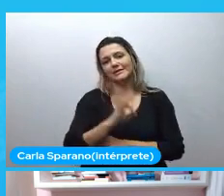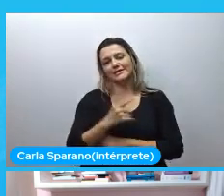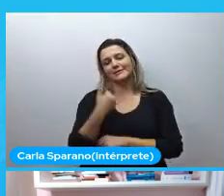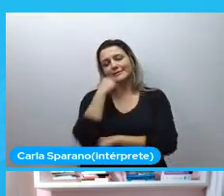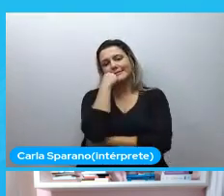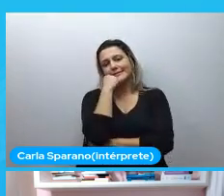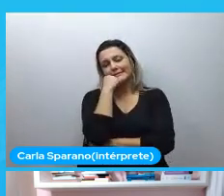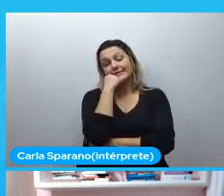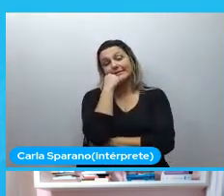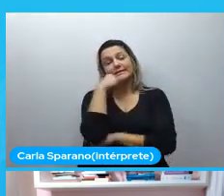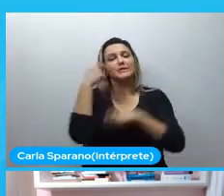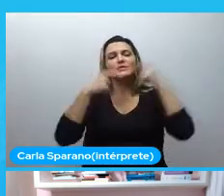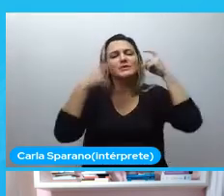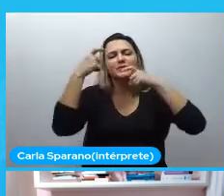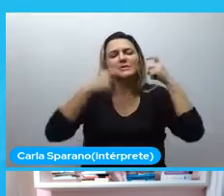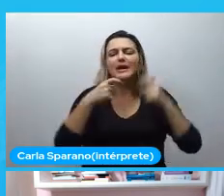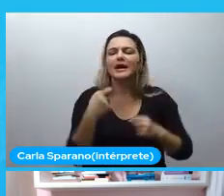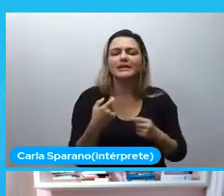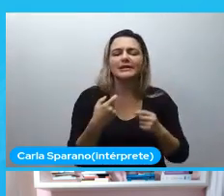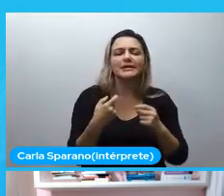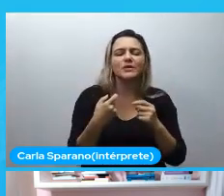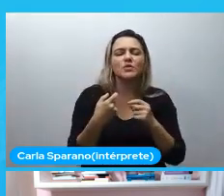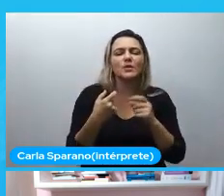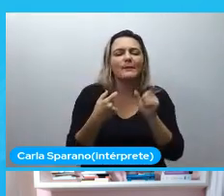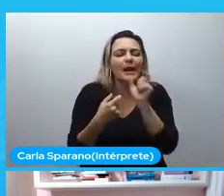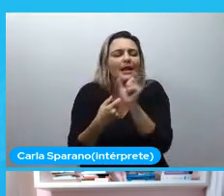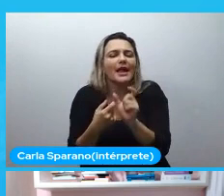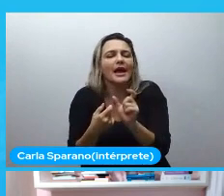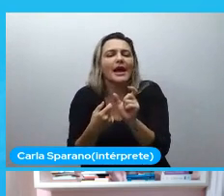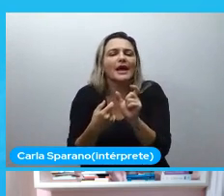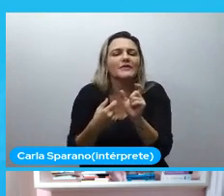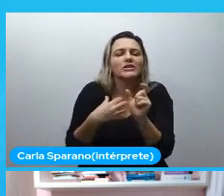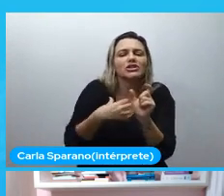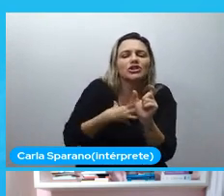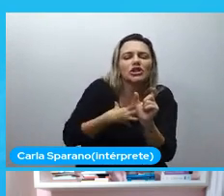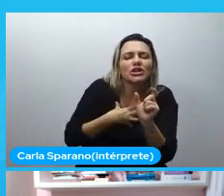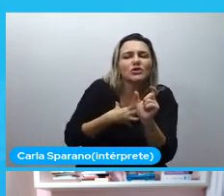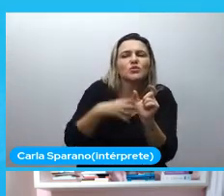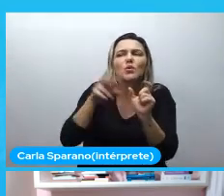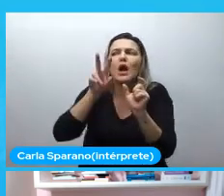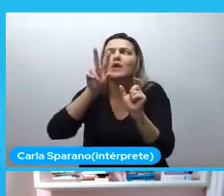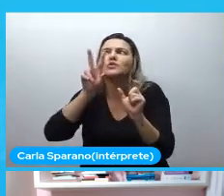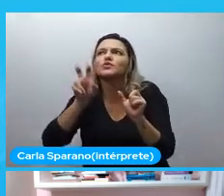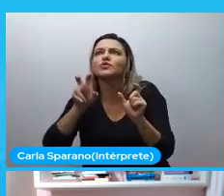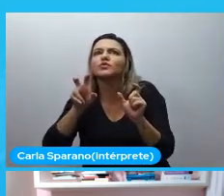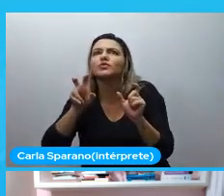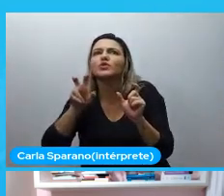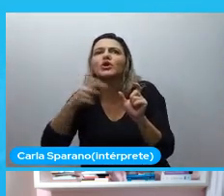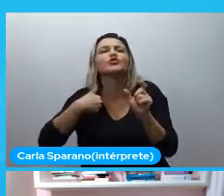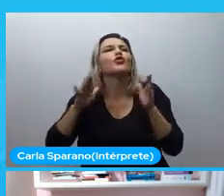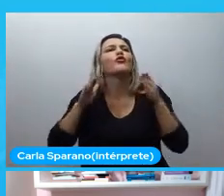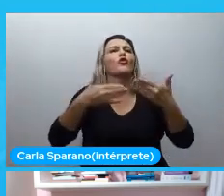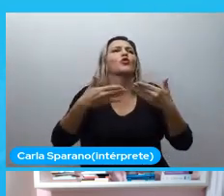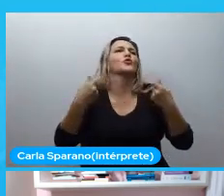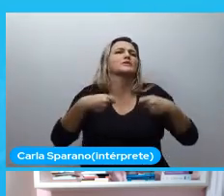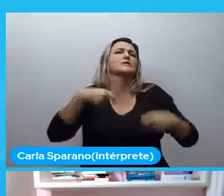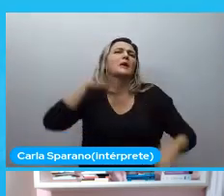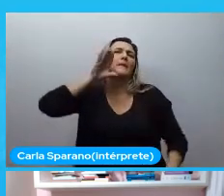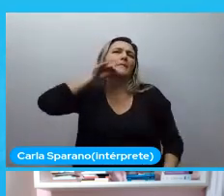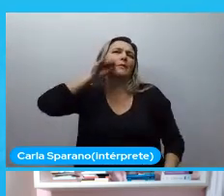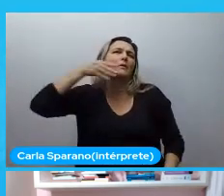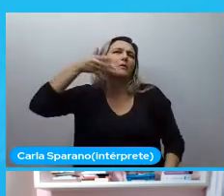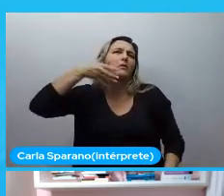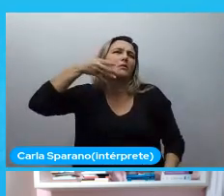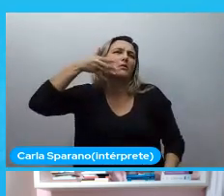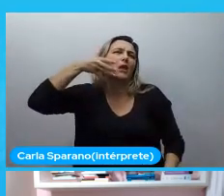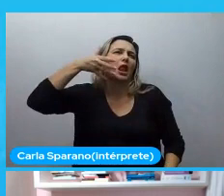eu não me preocupei com o assunto que eu ia levar eu não me preocupei eu só estava focada em preciso falar tudo que eu tenho que falar aqui e é isso